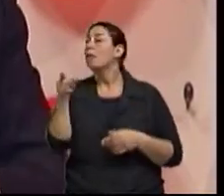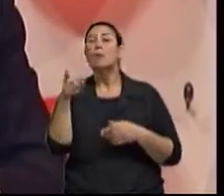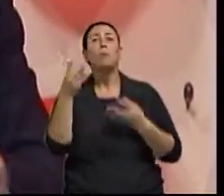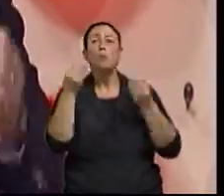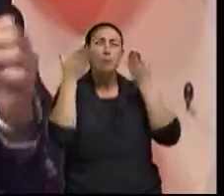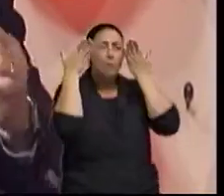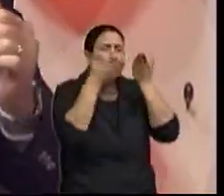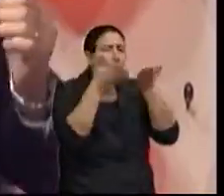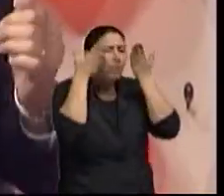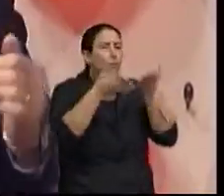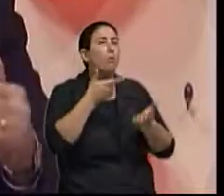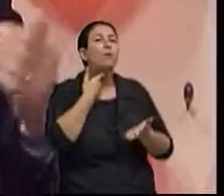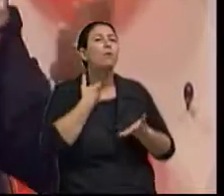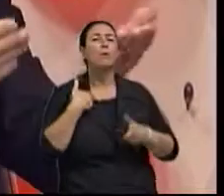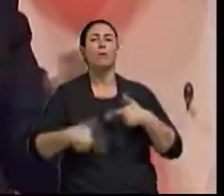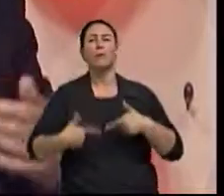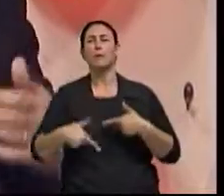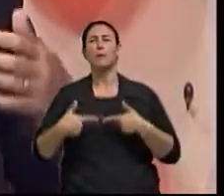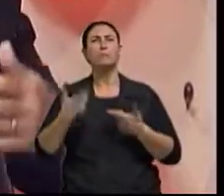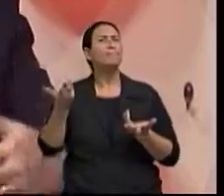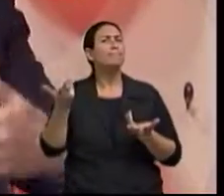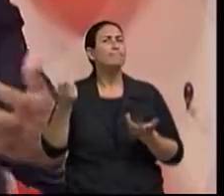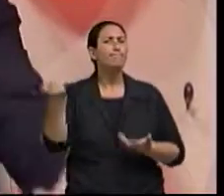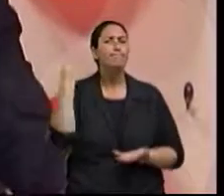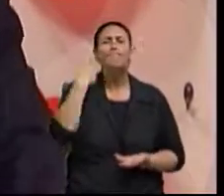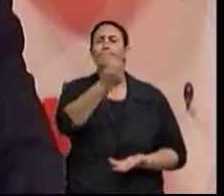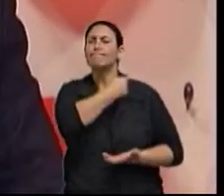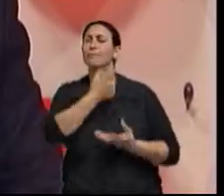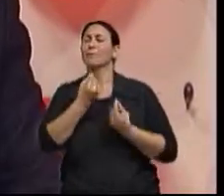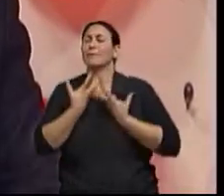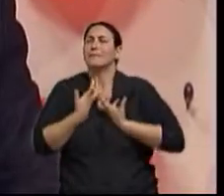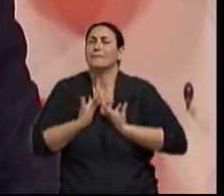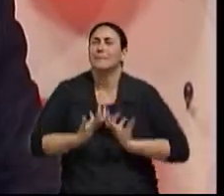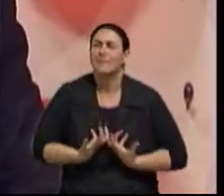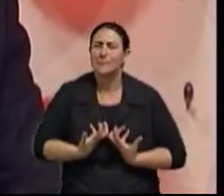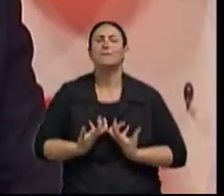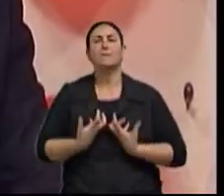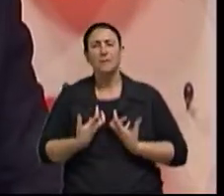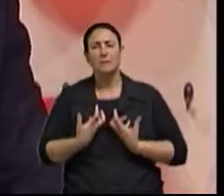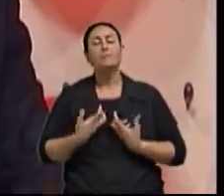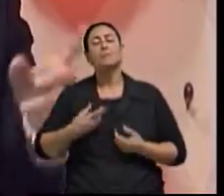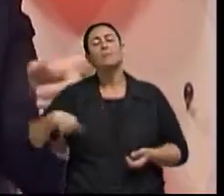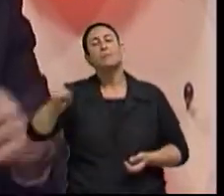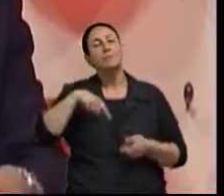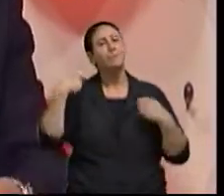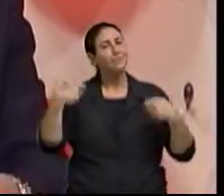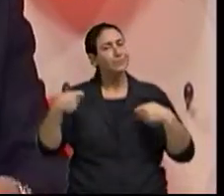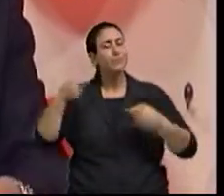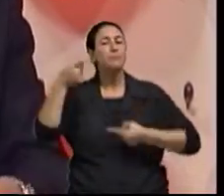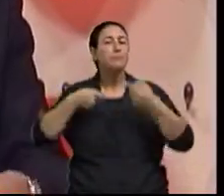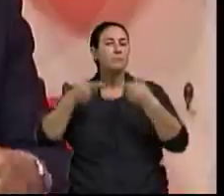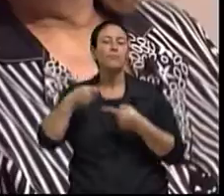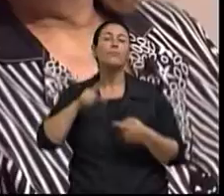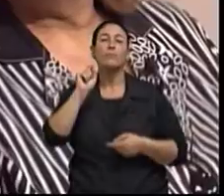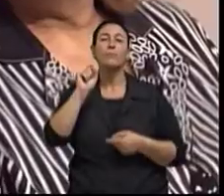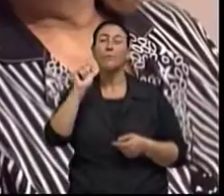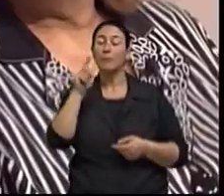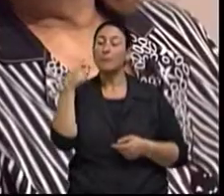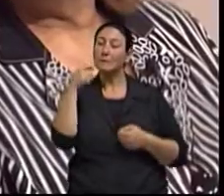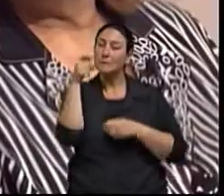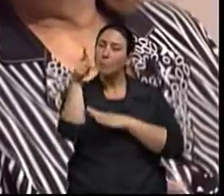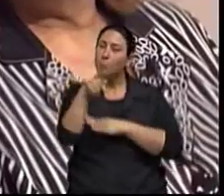sacrificados. Então, o que eu digo e a gente pode depois desenvolver esse assunto, nós precisamos, além de fazer poupança,